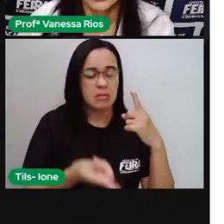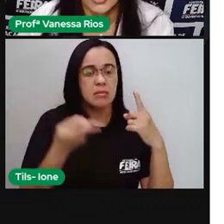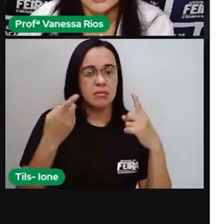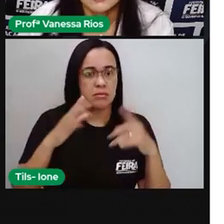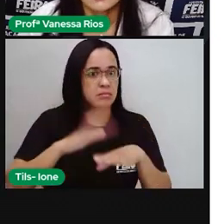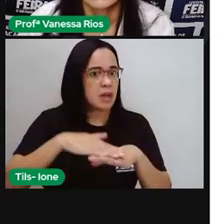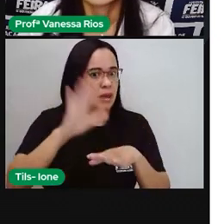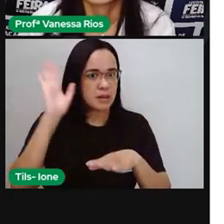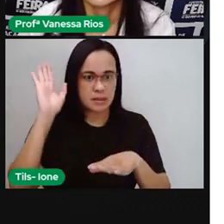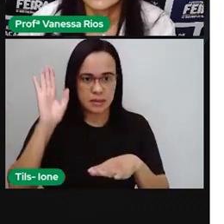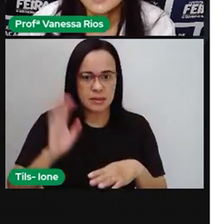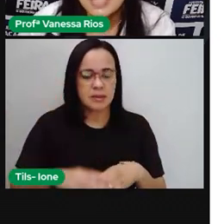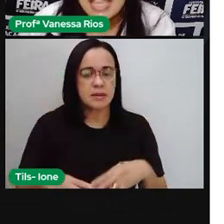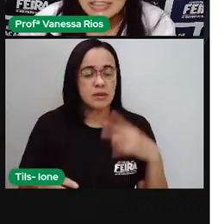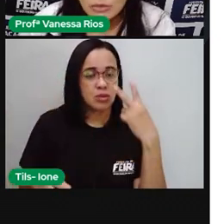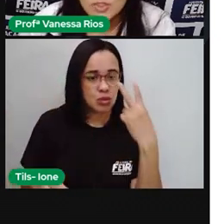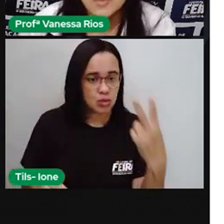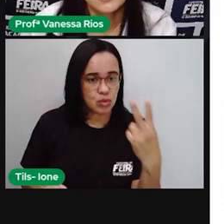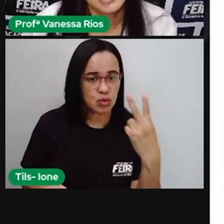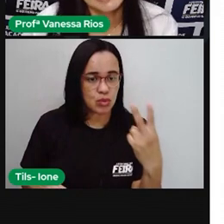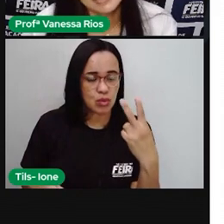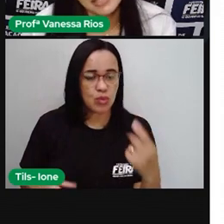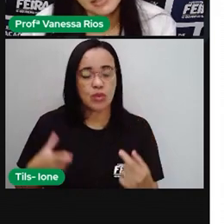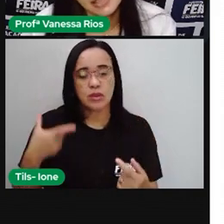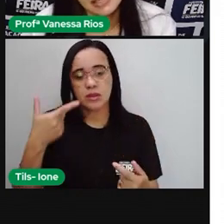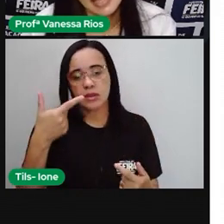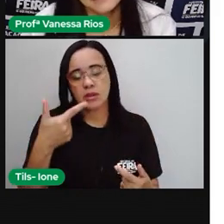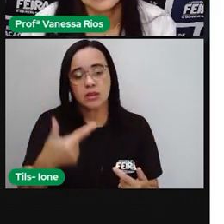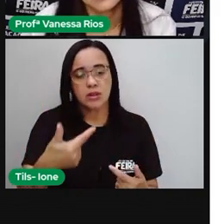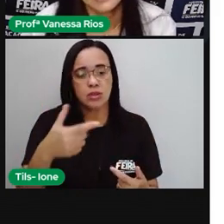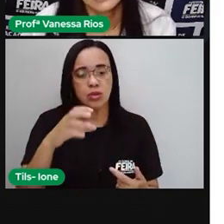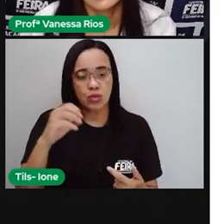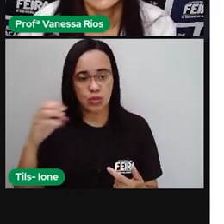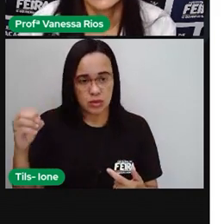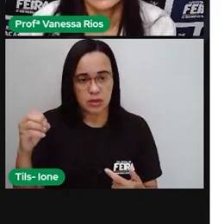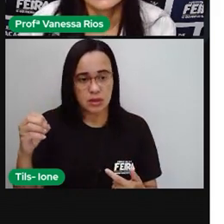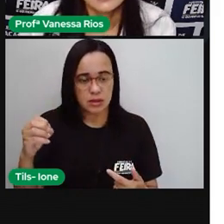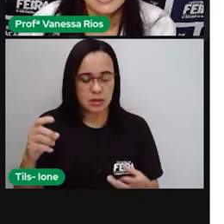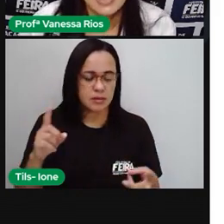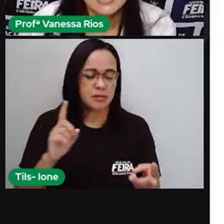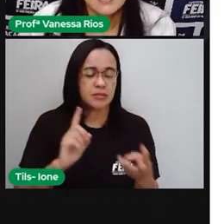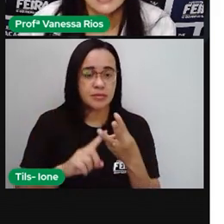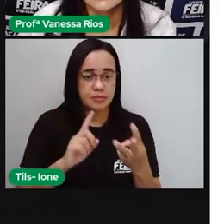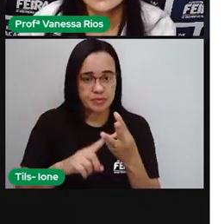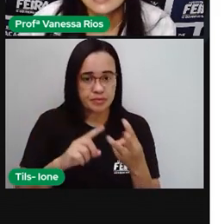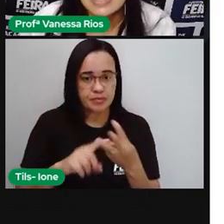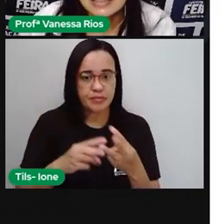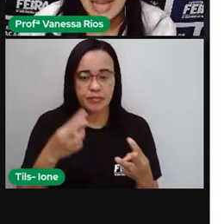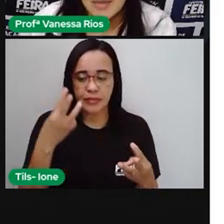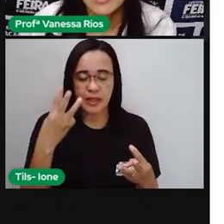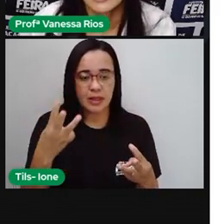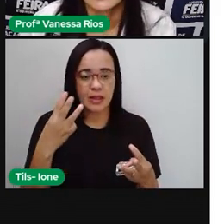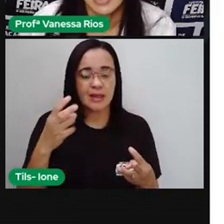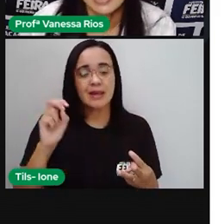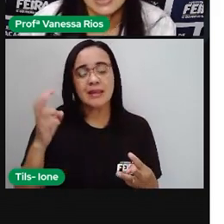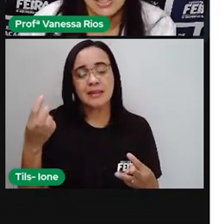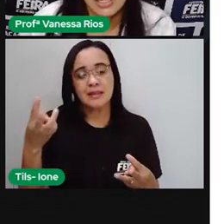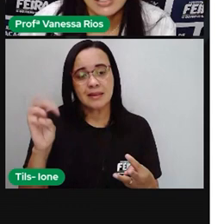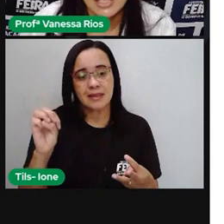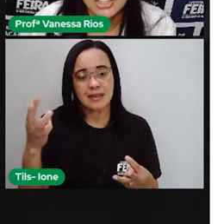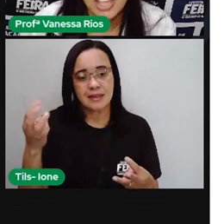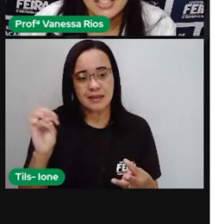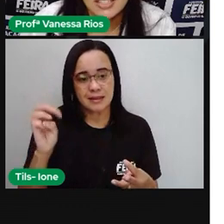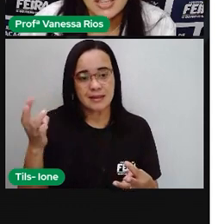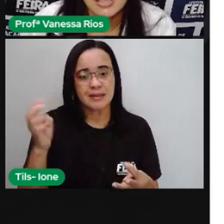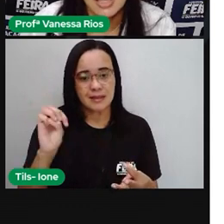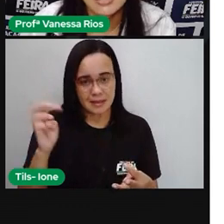O dois, duzentos, porque é uma centena. O três vale trinta, porque está aí, ó,